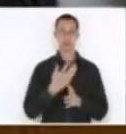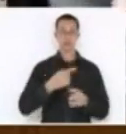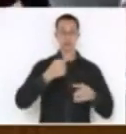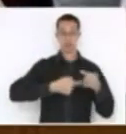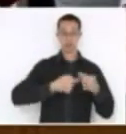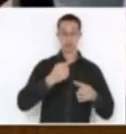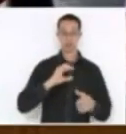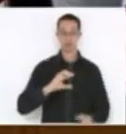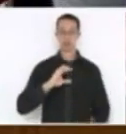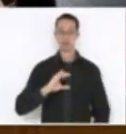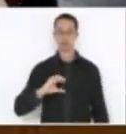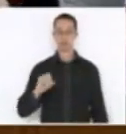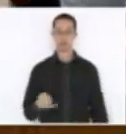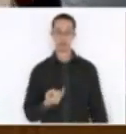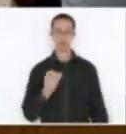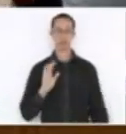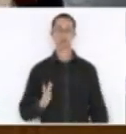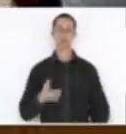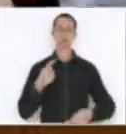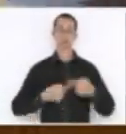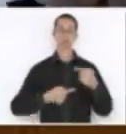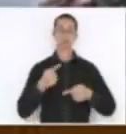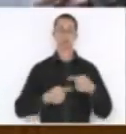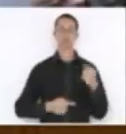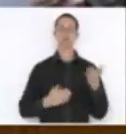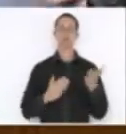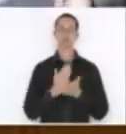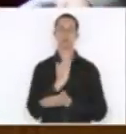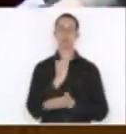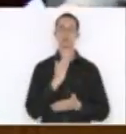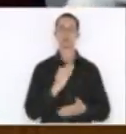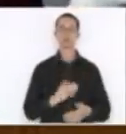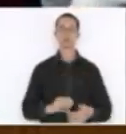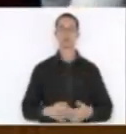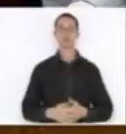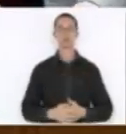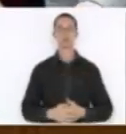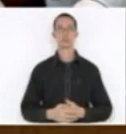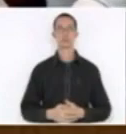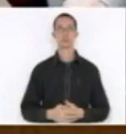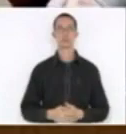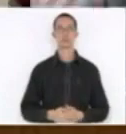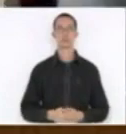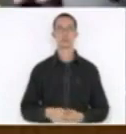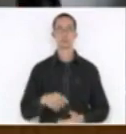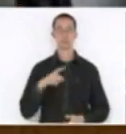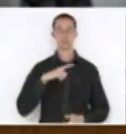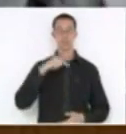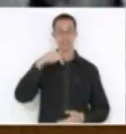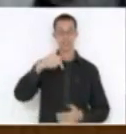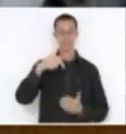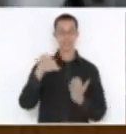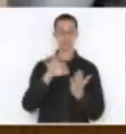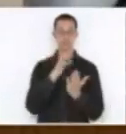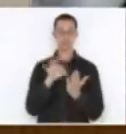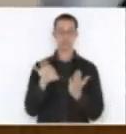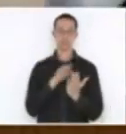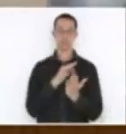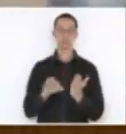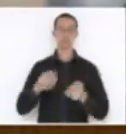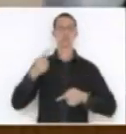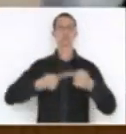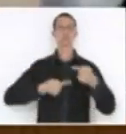deliberadas e aprovadas e sete destaques. Está em discussão.